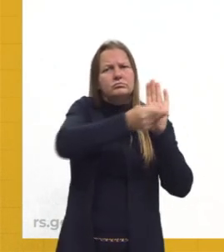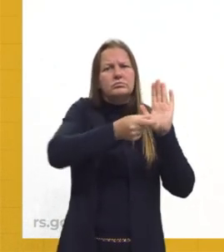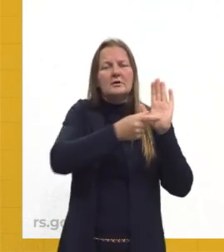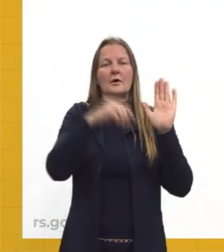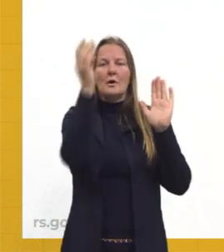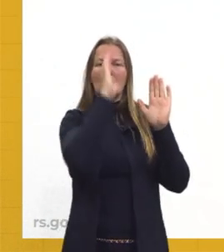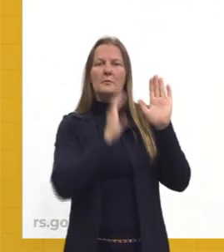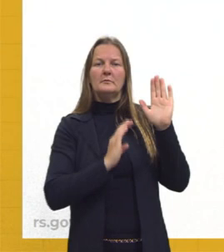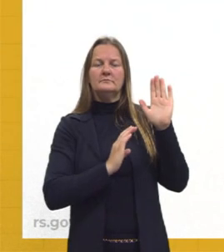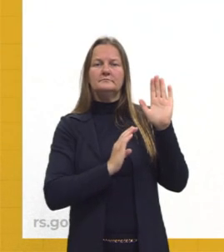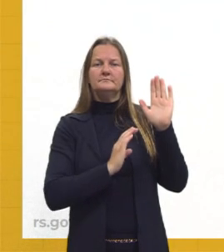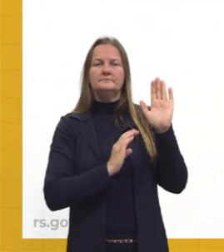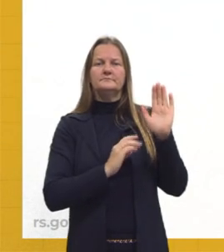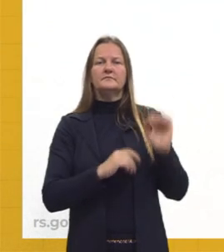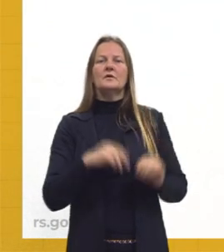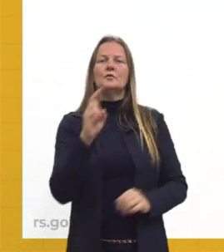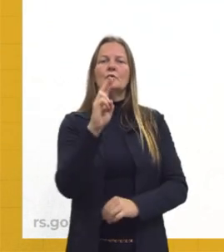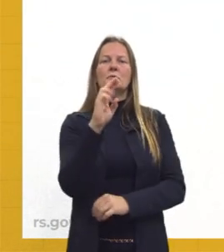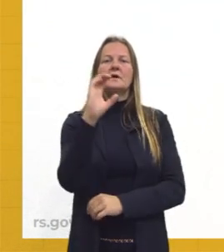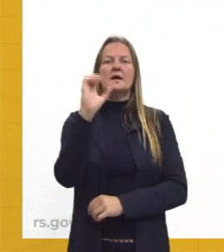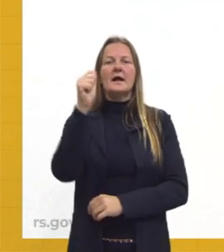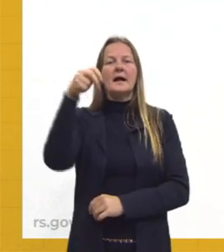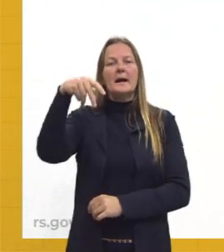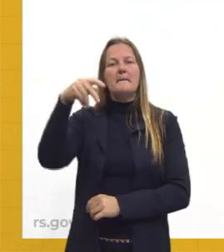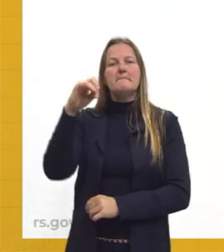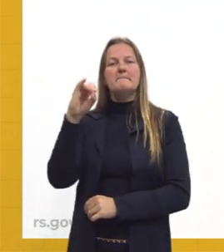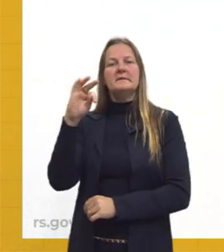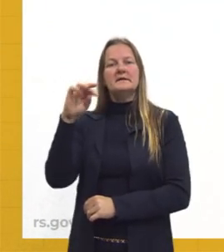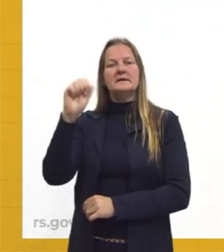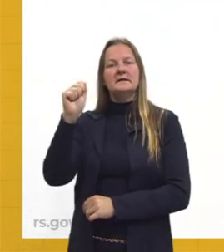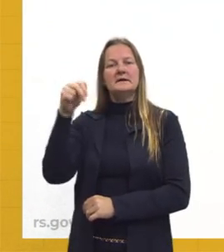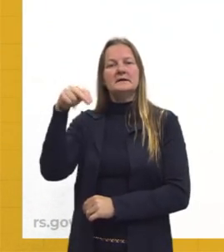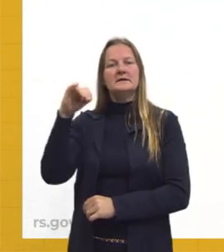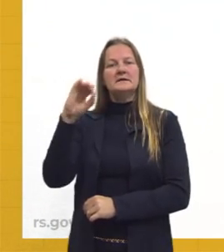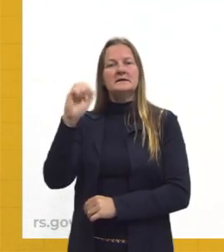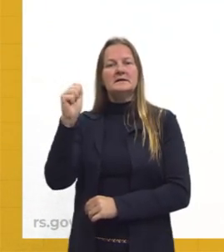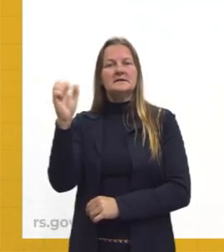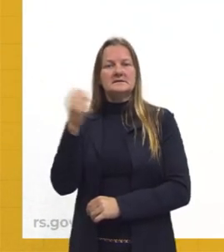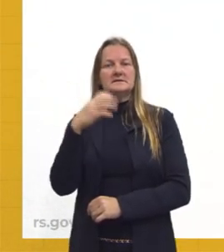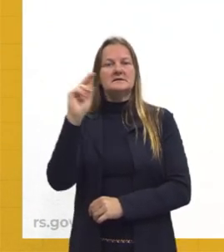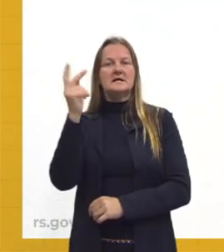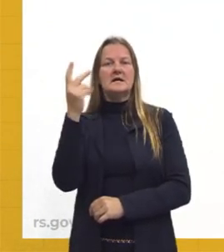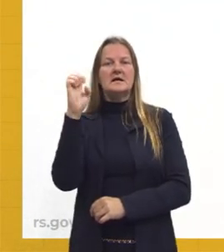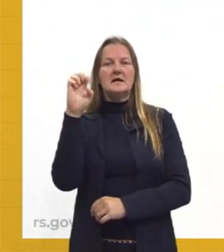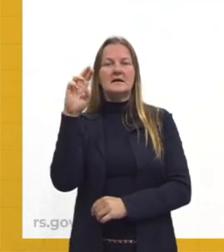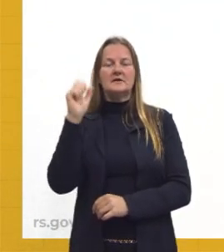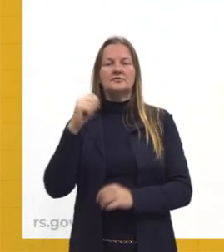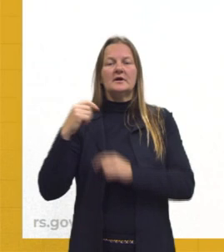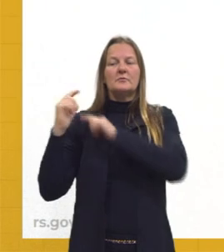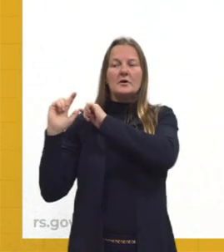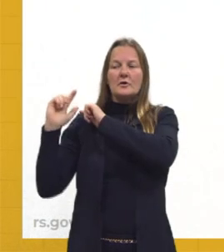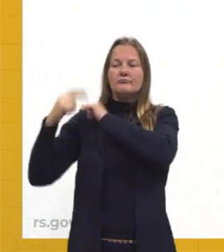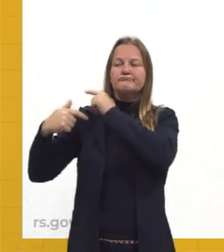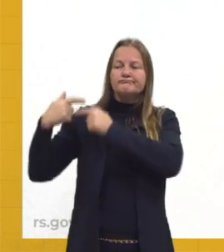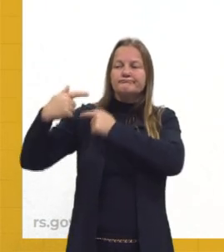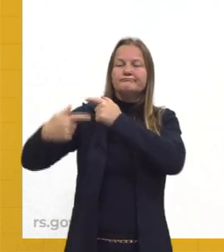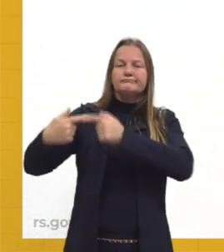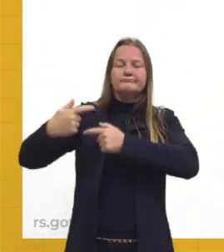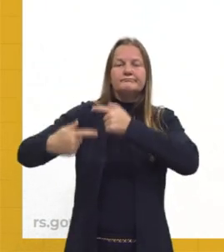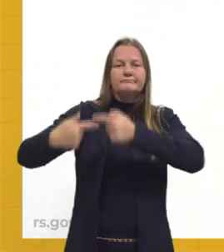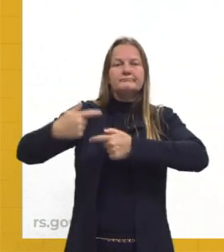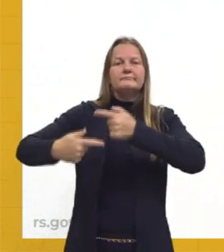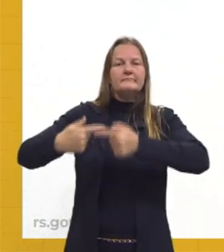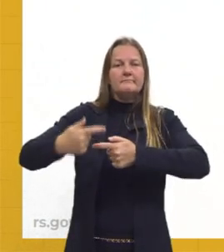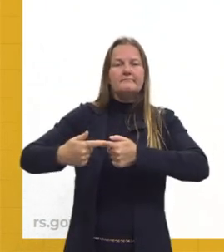território, que a gente chama de capitanias hereditárias. E o nome já diz capitanias hereditárias, vai passando de pai para frio, vai